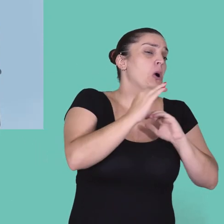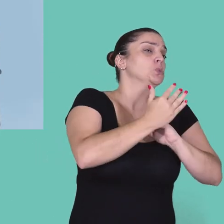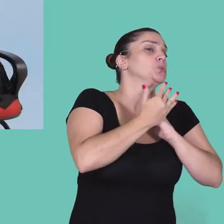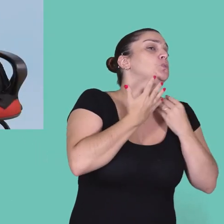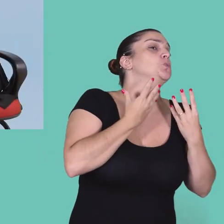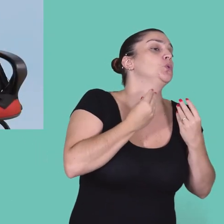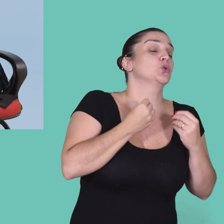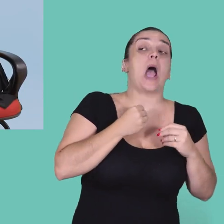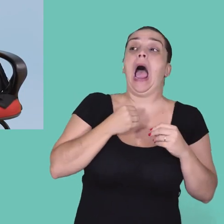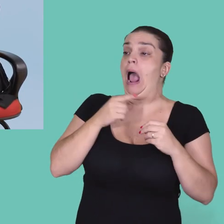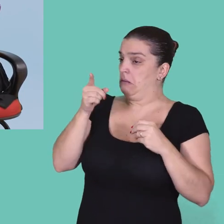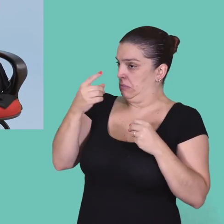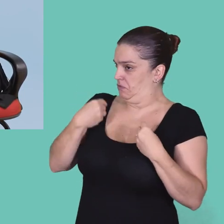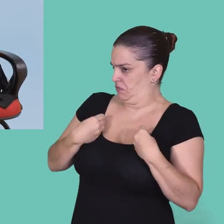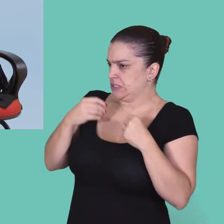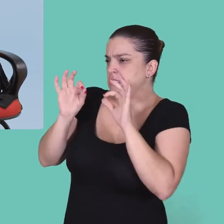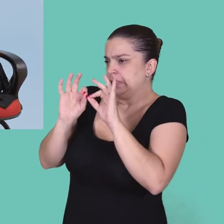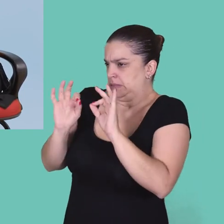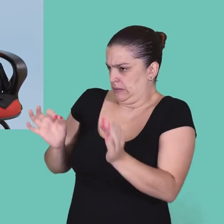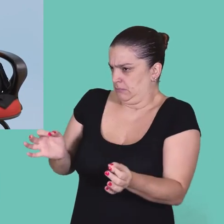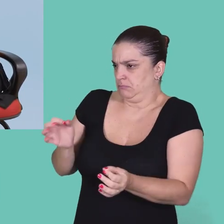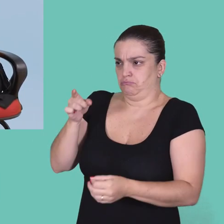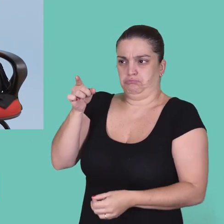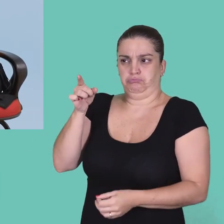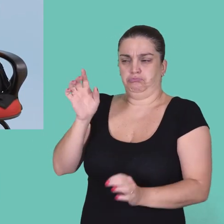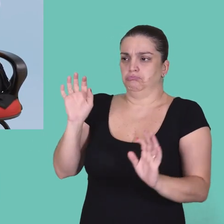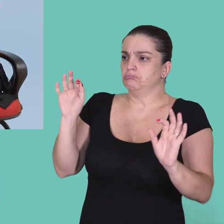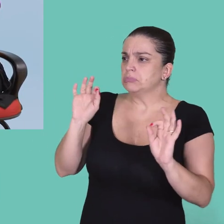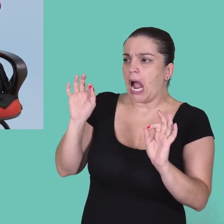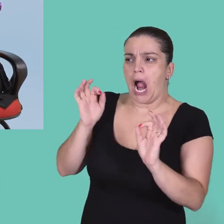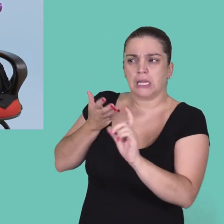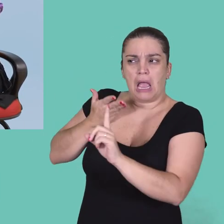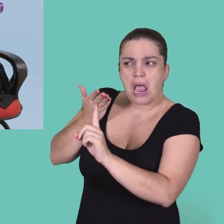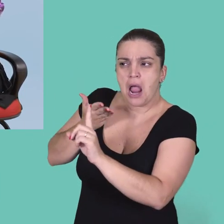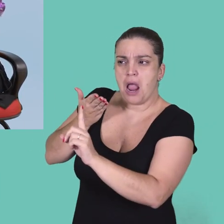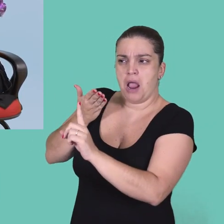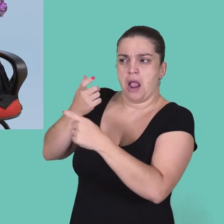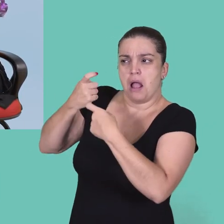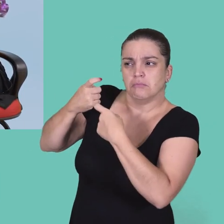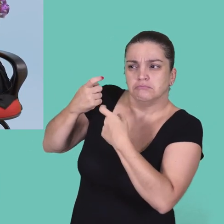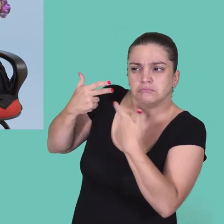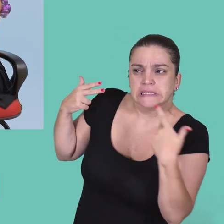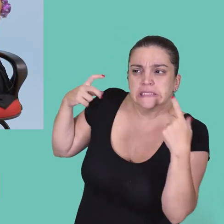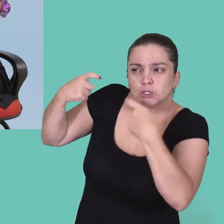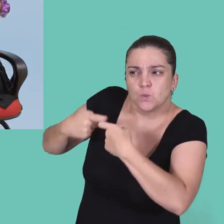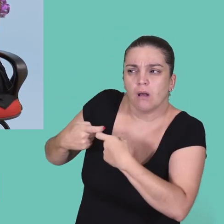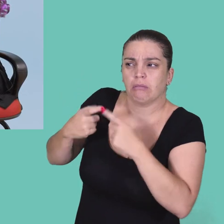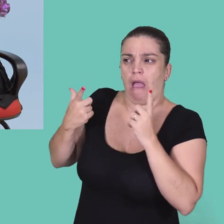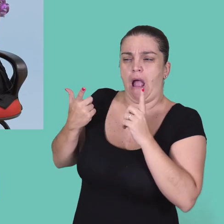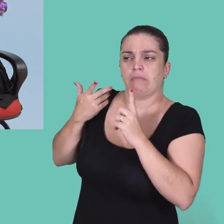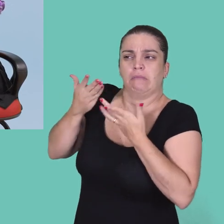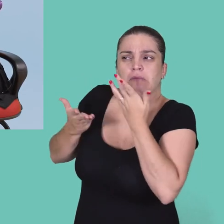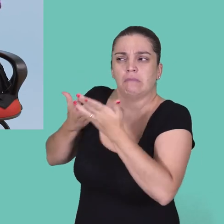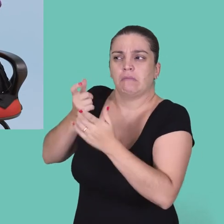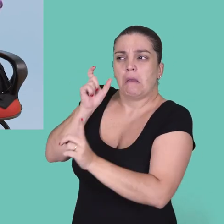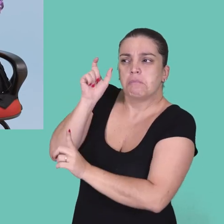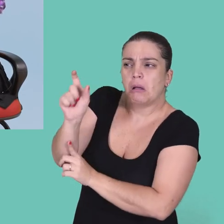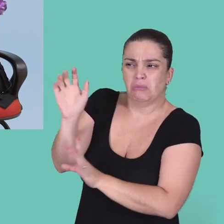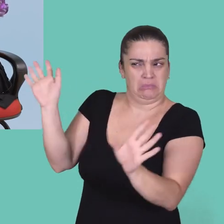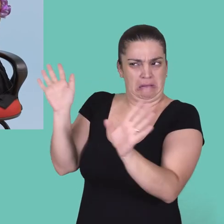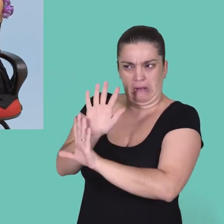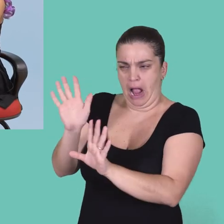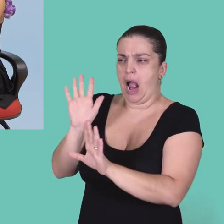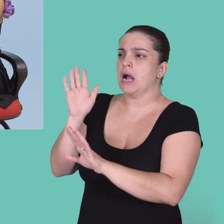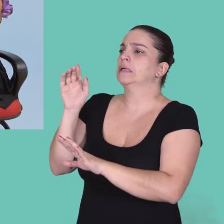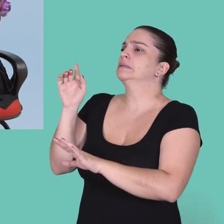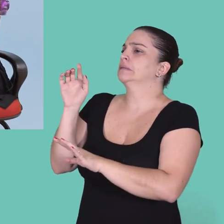Ah, realmente. Então, a sua vida foi bastante simples. Nota-se que a senhora não teve nenhum assédio sexual, assédio moral. Teve uma ajuda